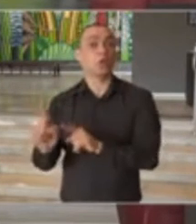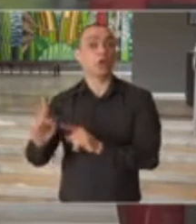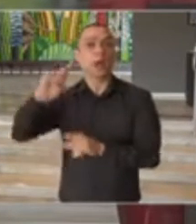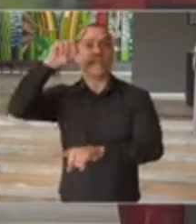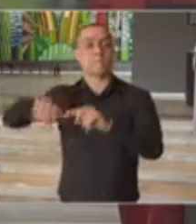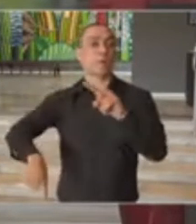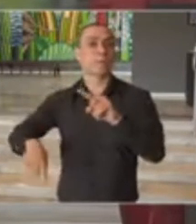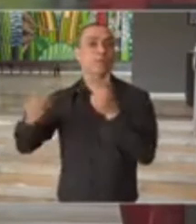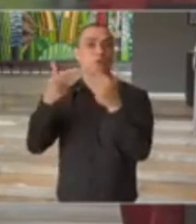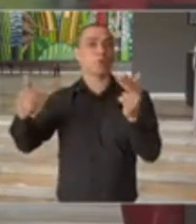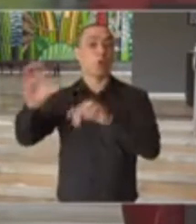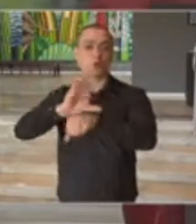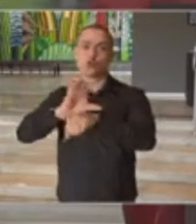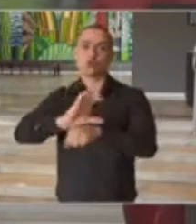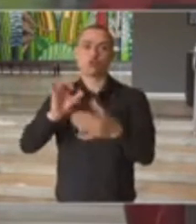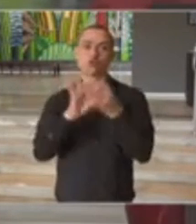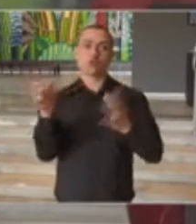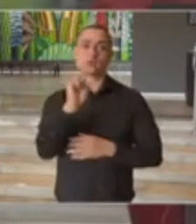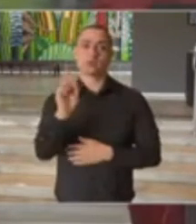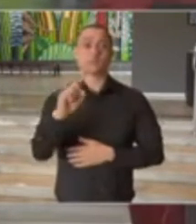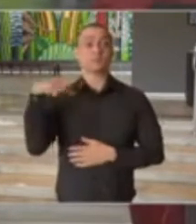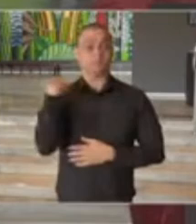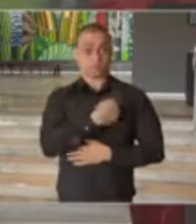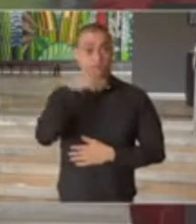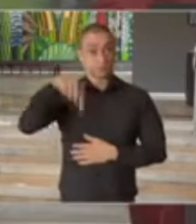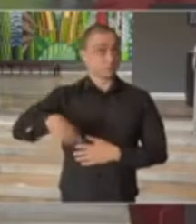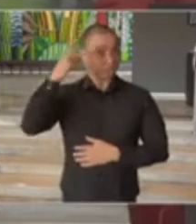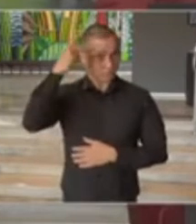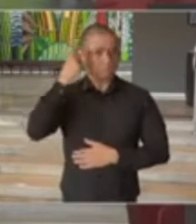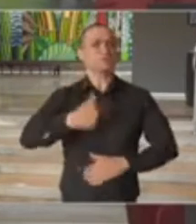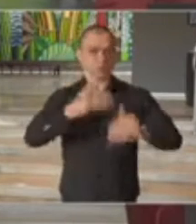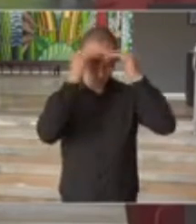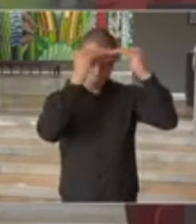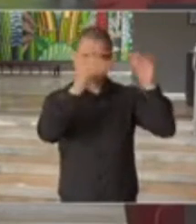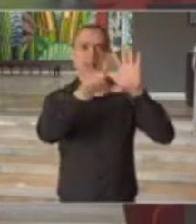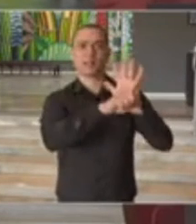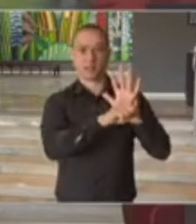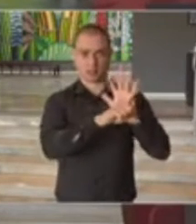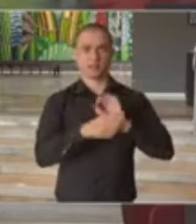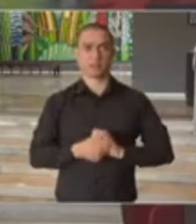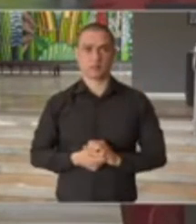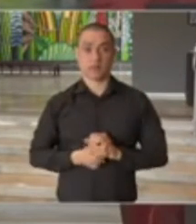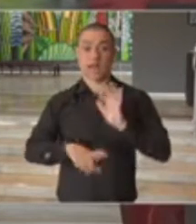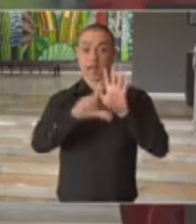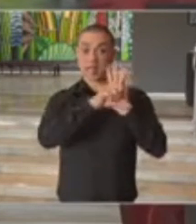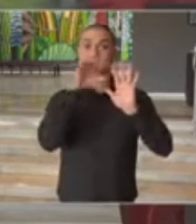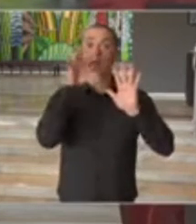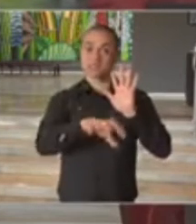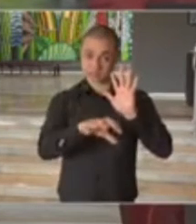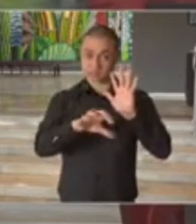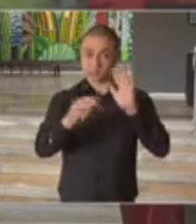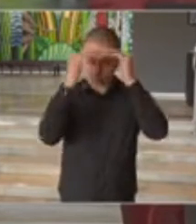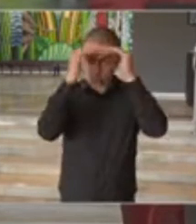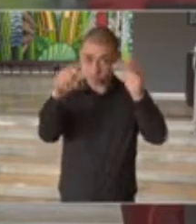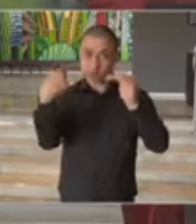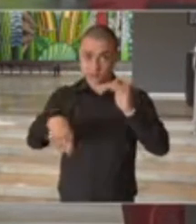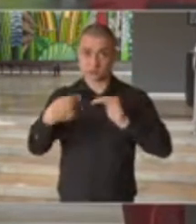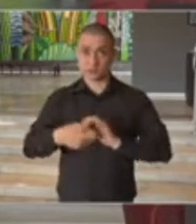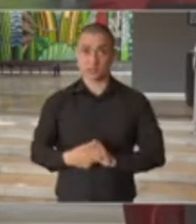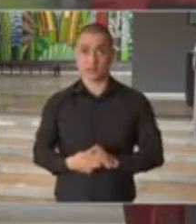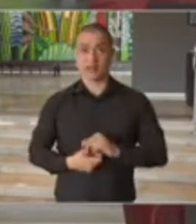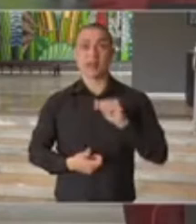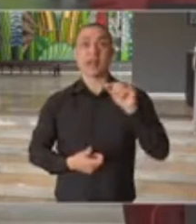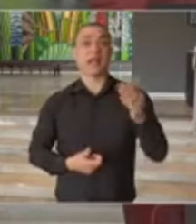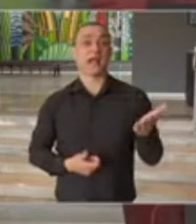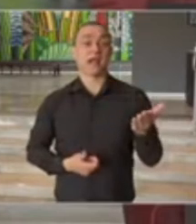proibida pela Constituição. E aqui nós, em São Paulo, cumprimos a lei. A lei é feita para ser cumprida. O